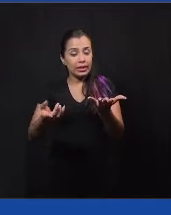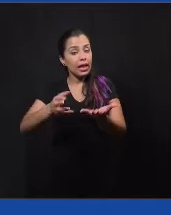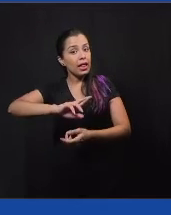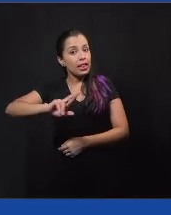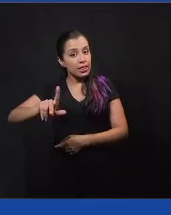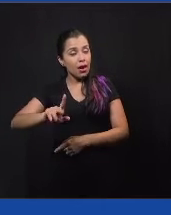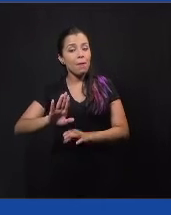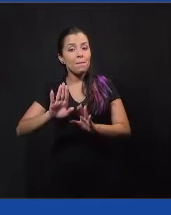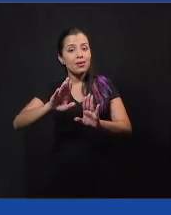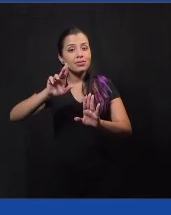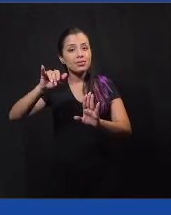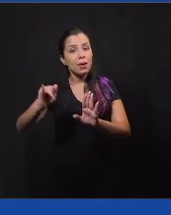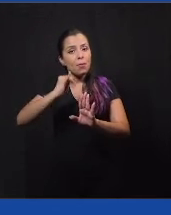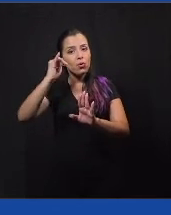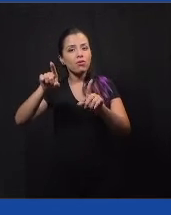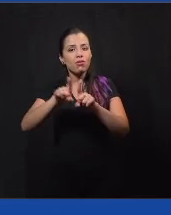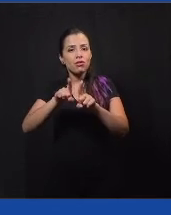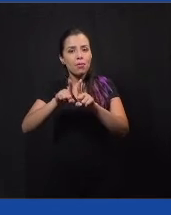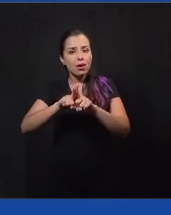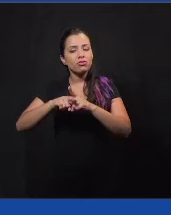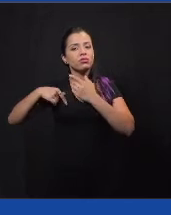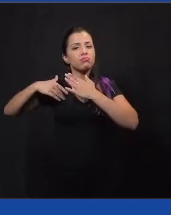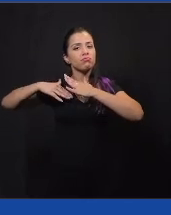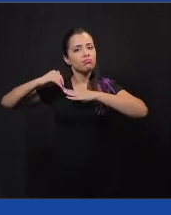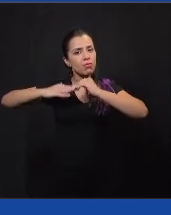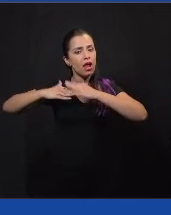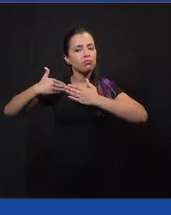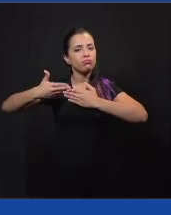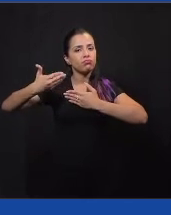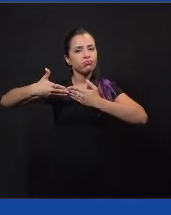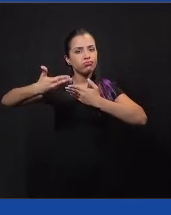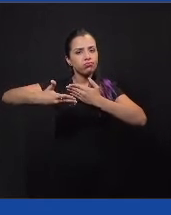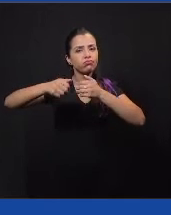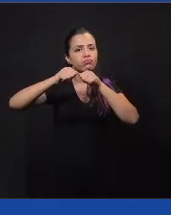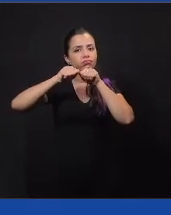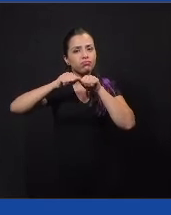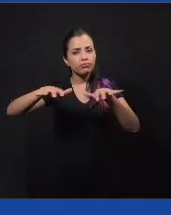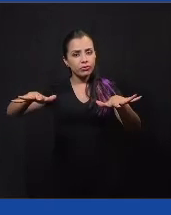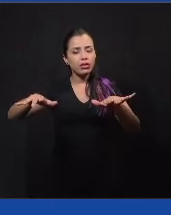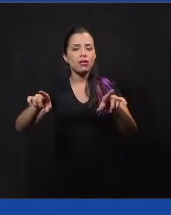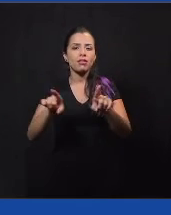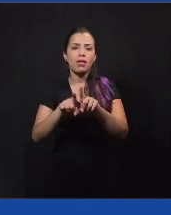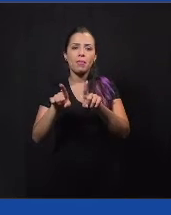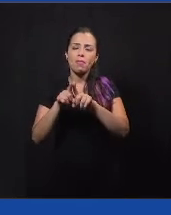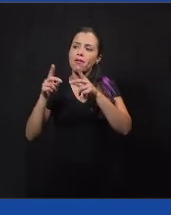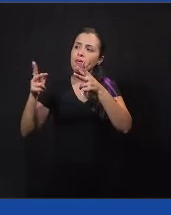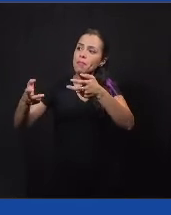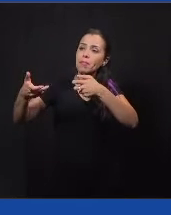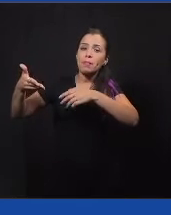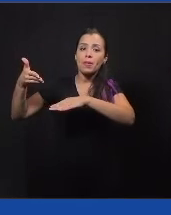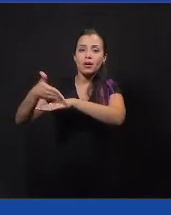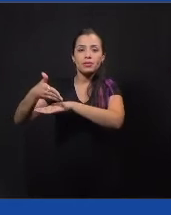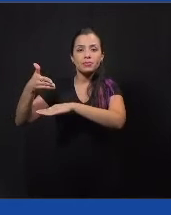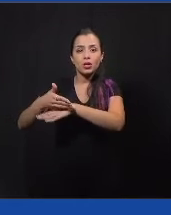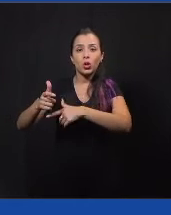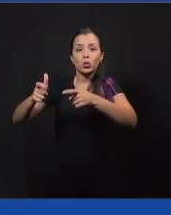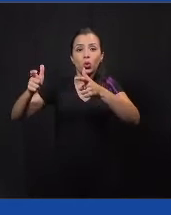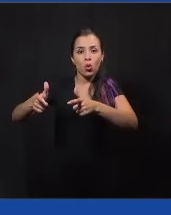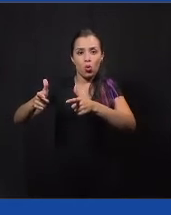que isso seja cultivado no dia a dia dessas pessoas, que seja por meio de associações, de participação nos órgãos